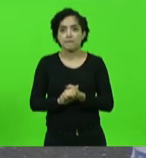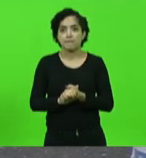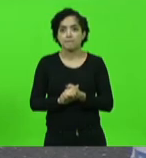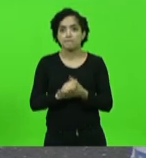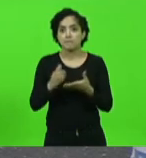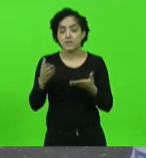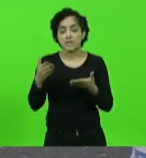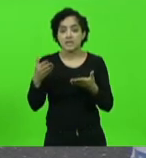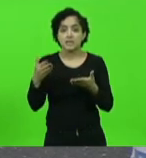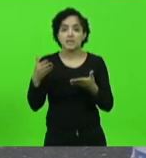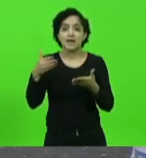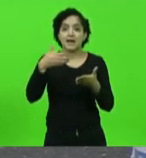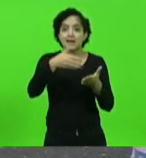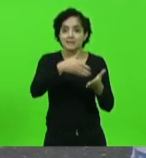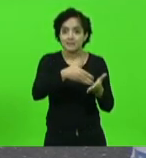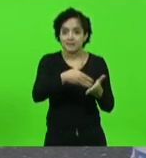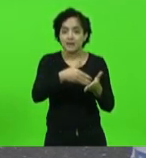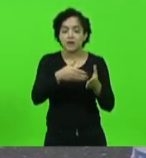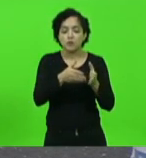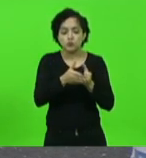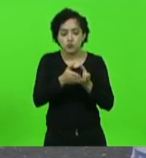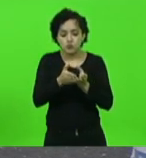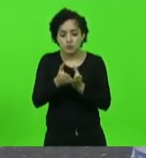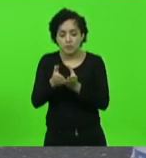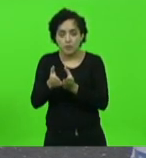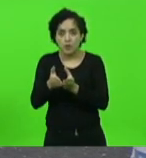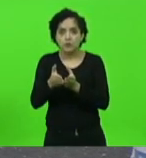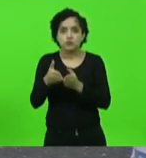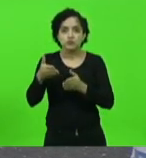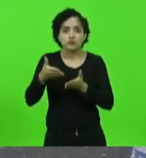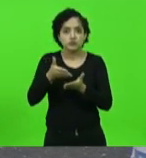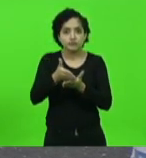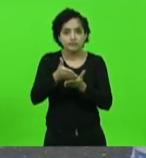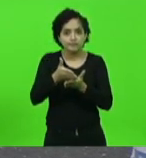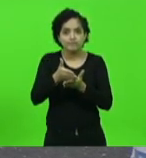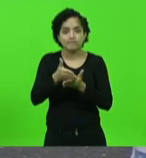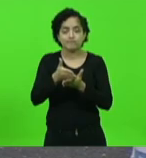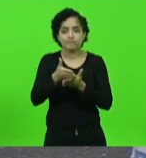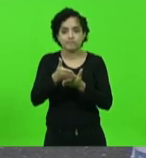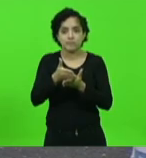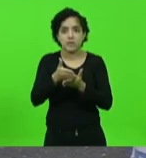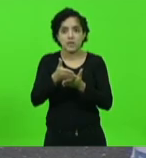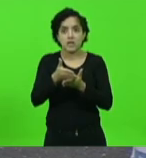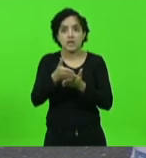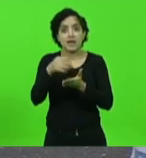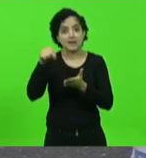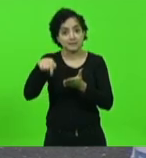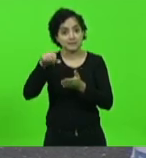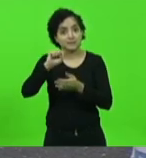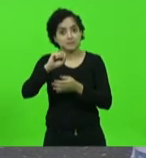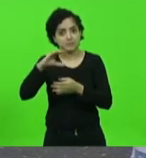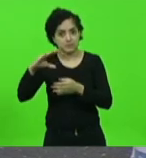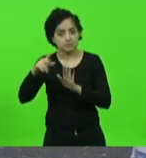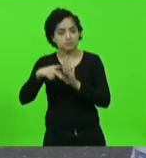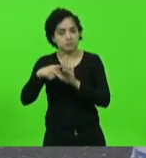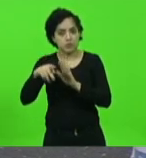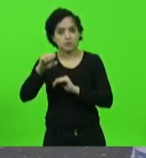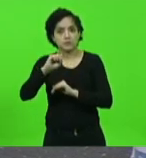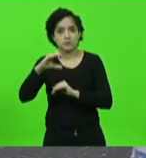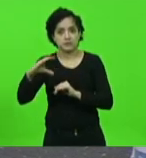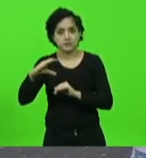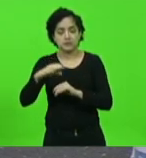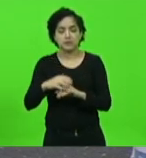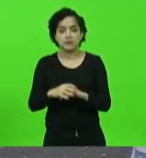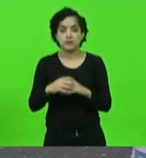direção aos portos só haverá o benefício se vier para os portos de Santa Catarina a